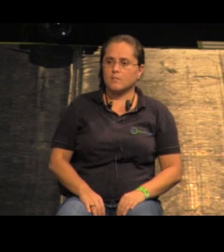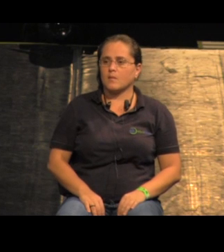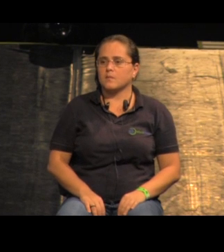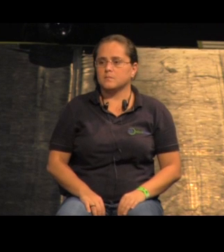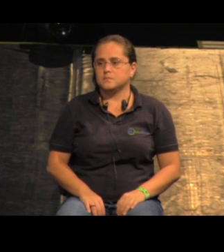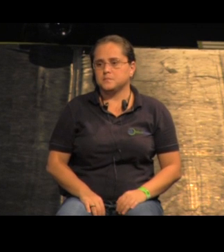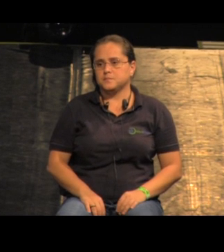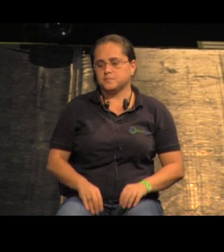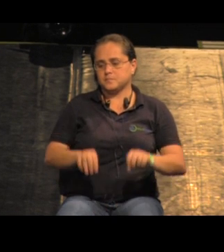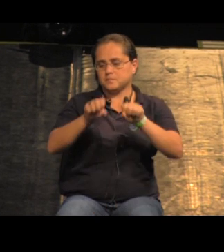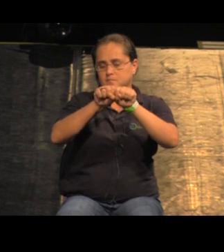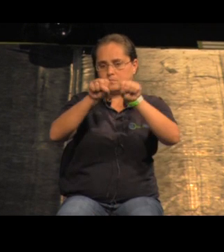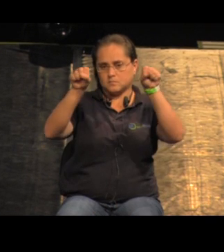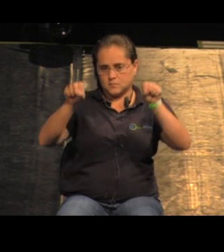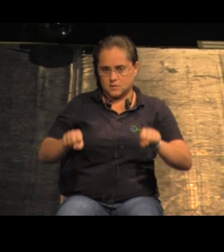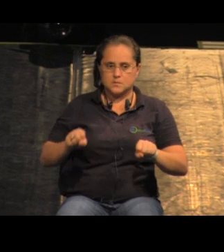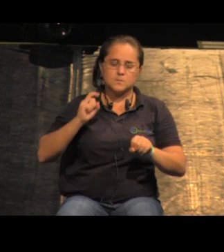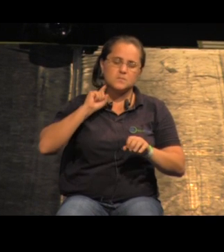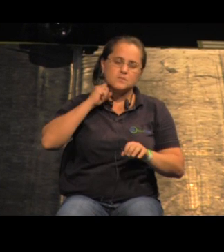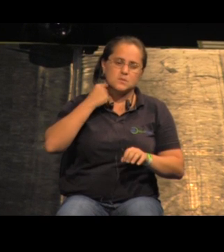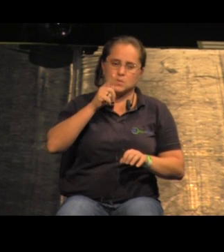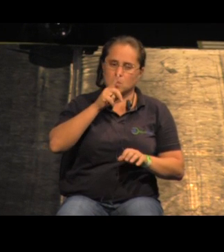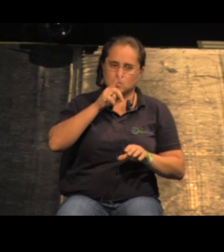o sistema de tratamento de esgoto,